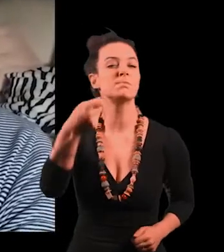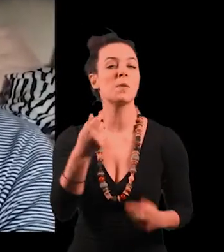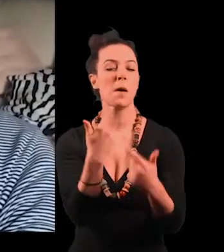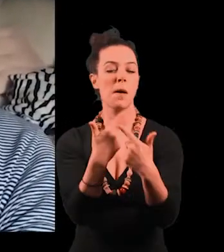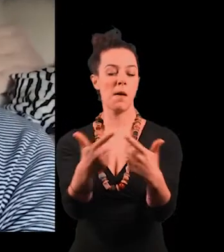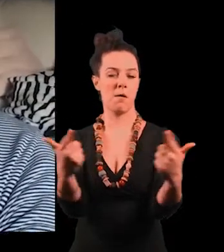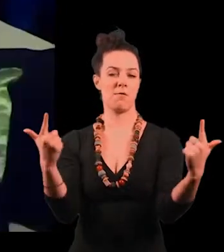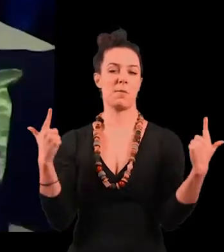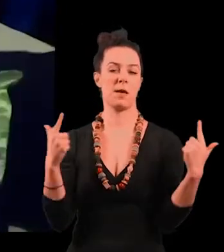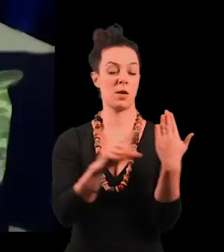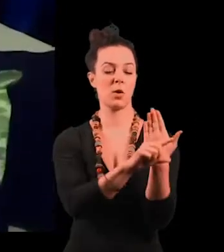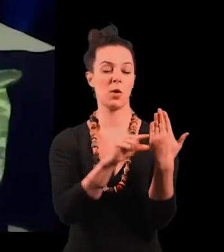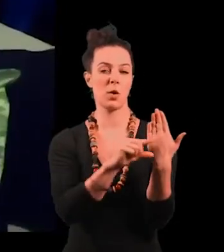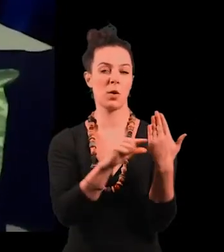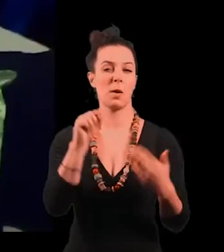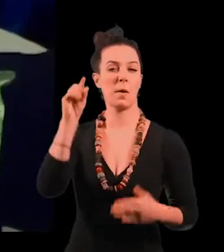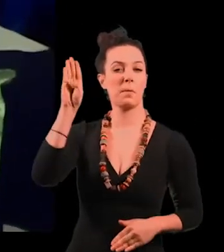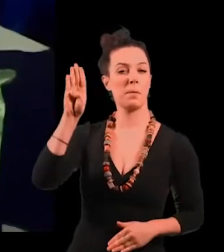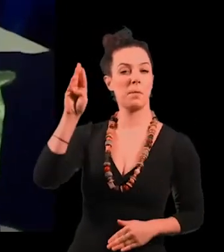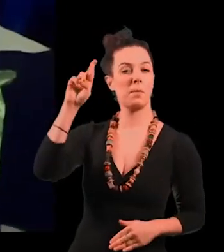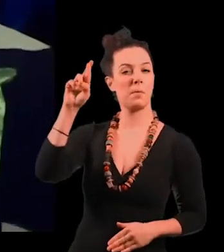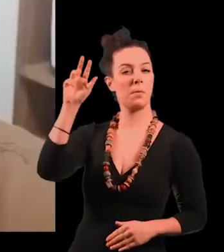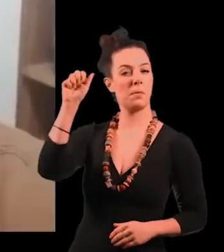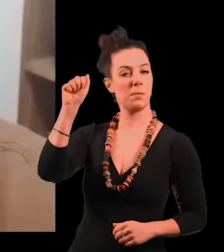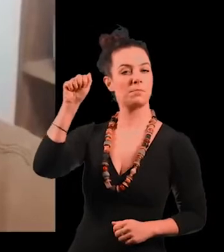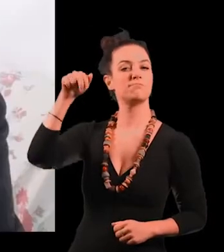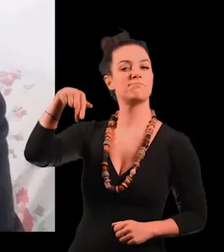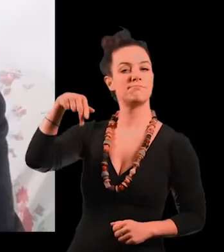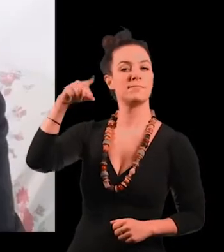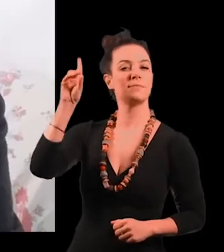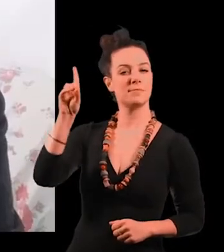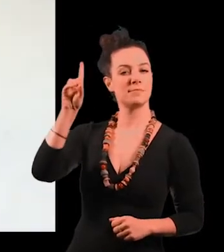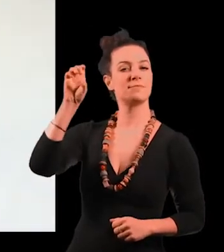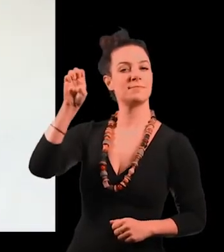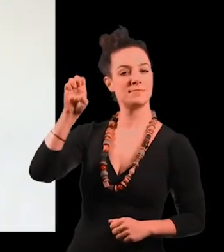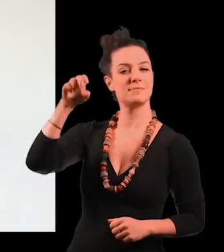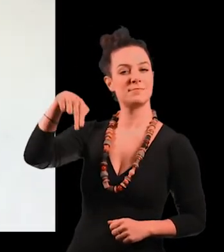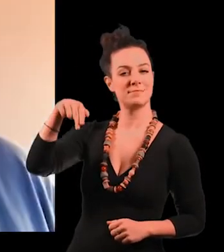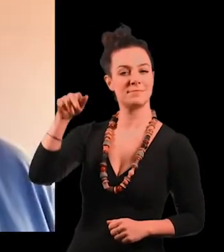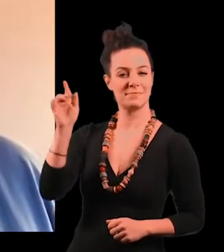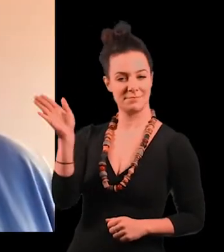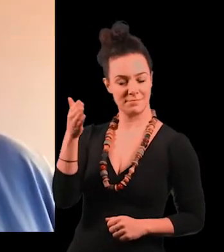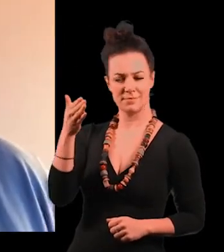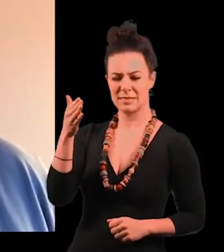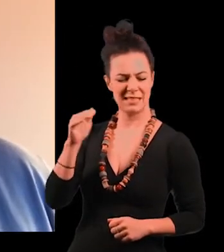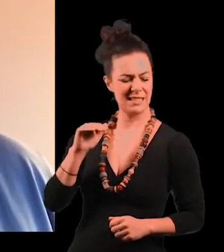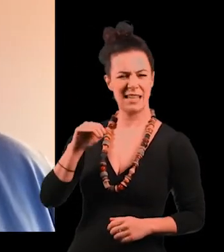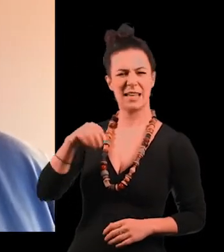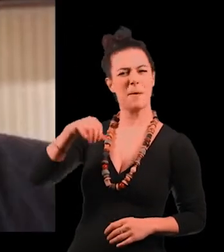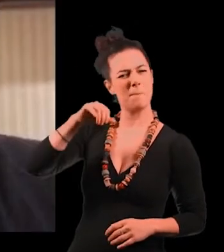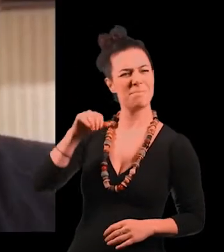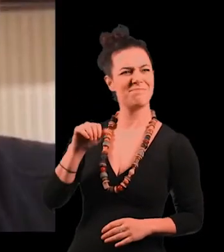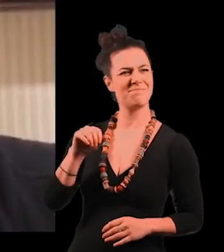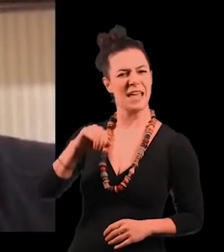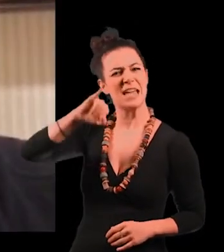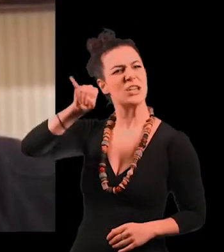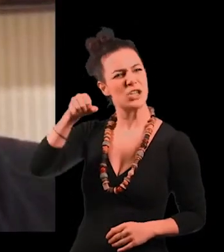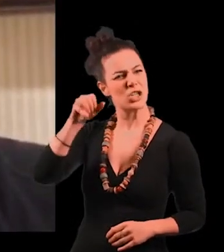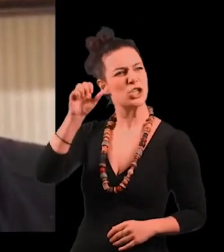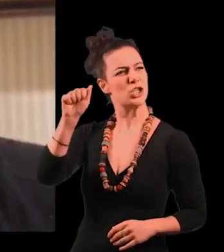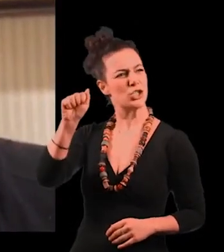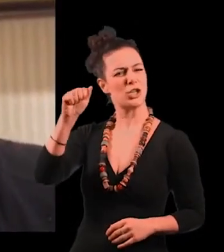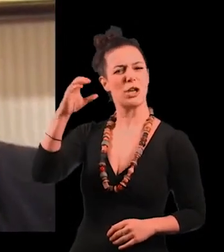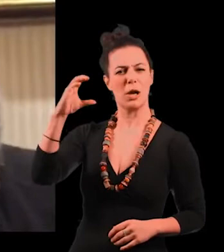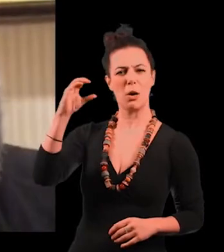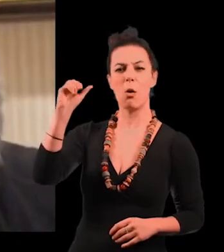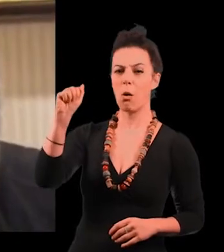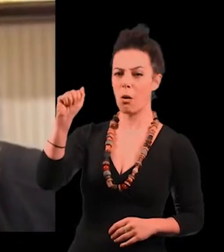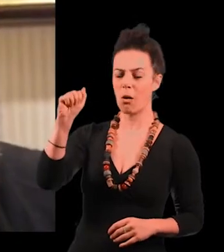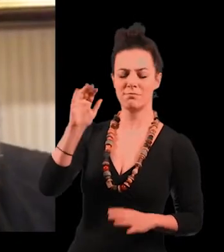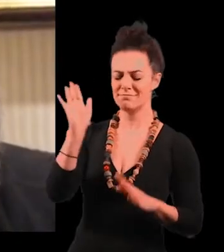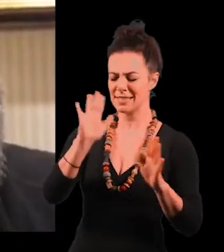Jacobs